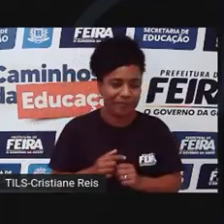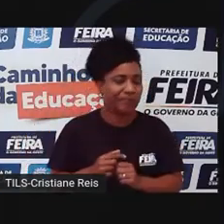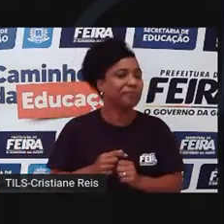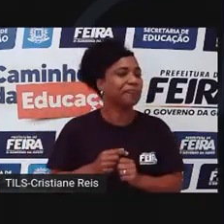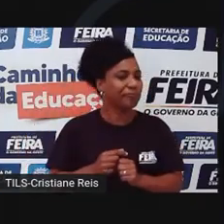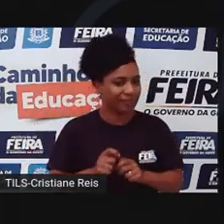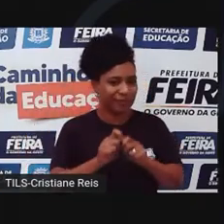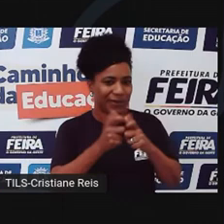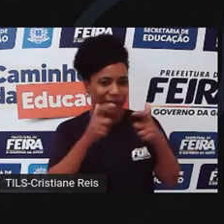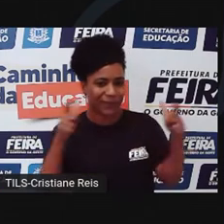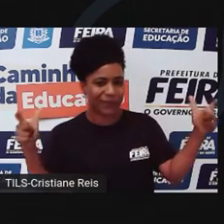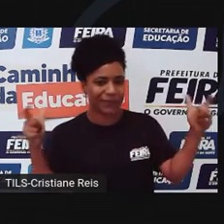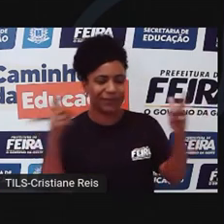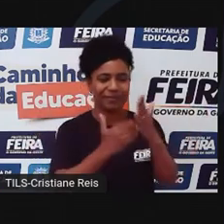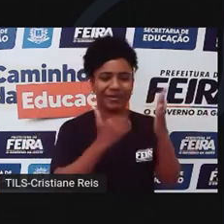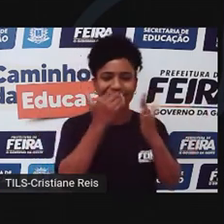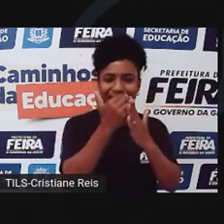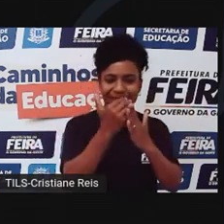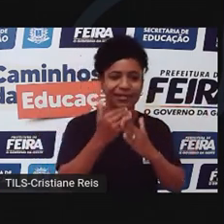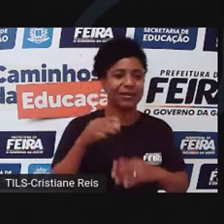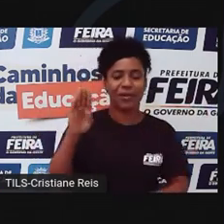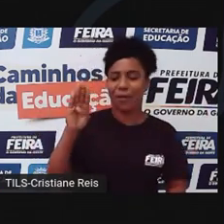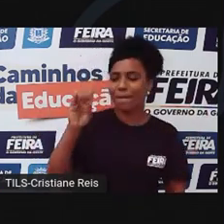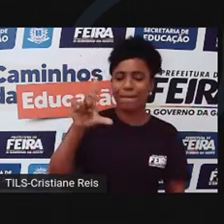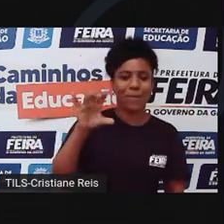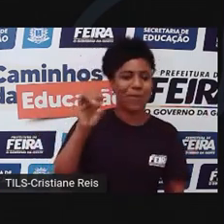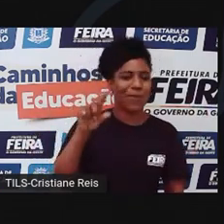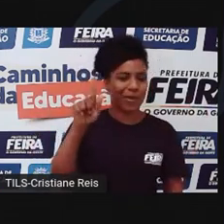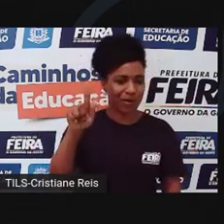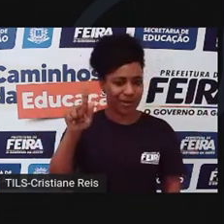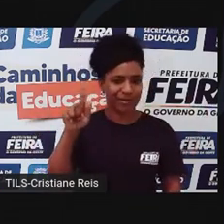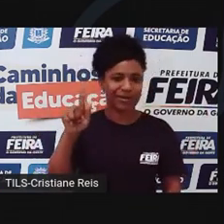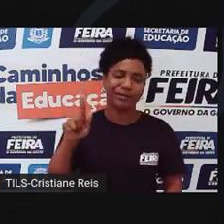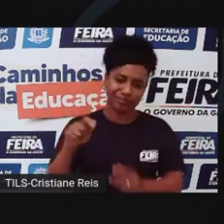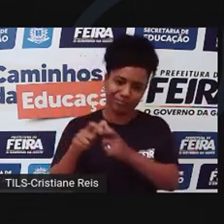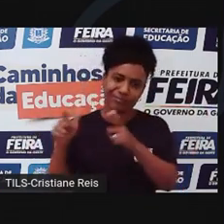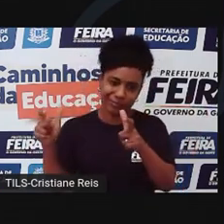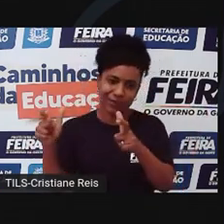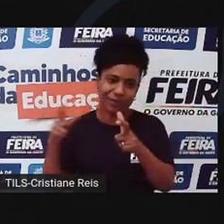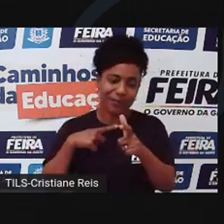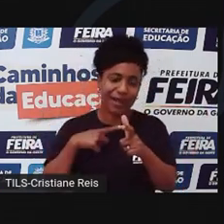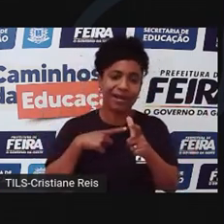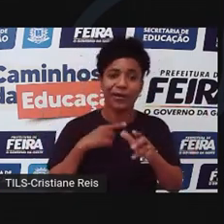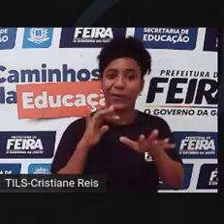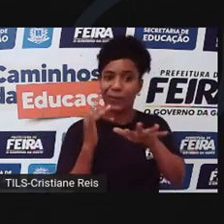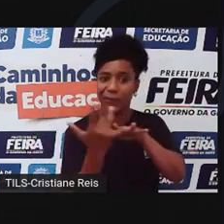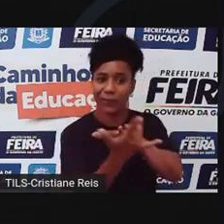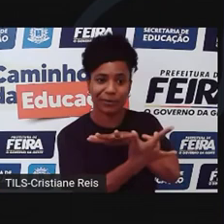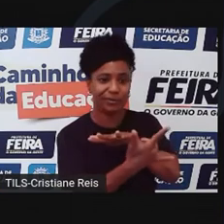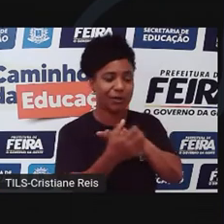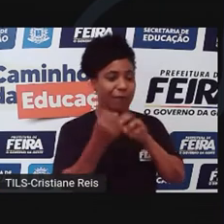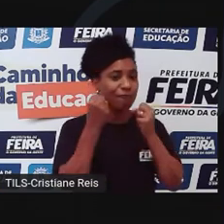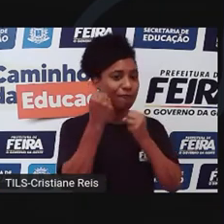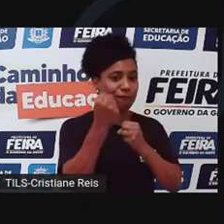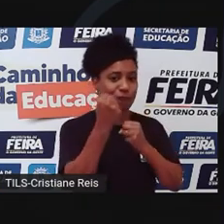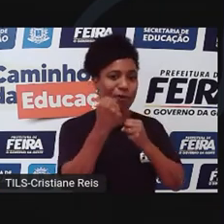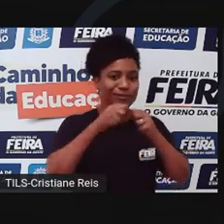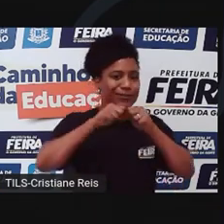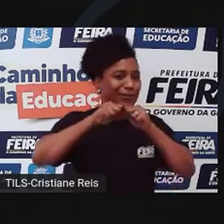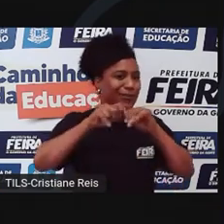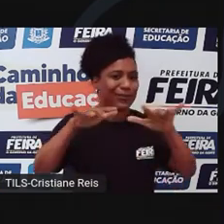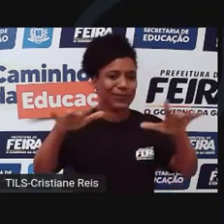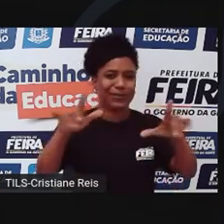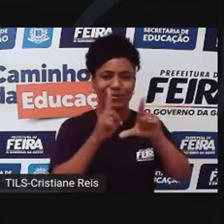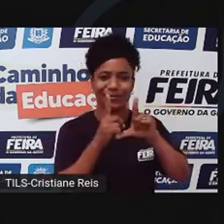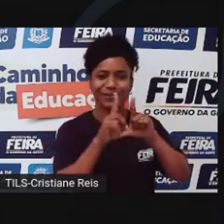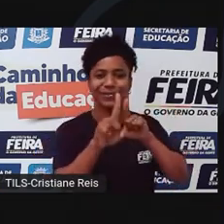de ainda existirem muitos blogs por aí, a profissão influenciador digital ganhou força mesmo com as redes sociais. Hoje, muitas marcas preferem